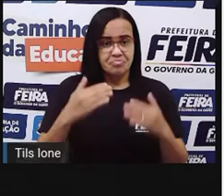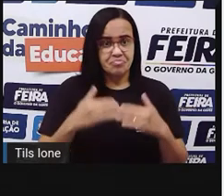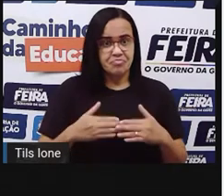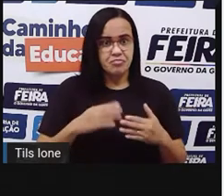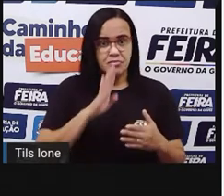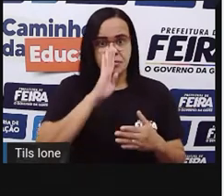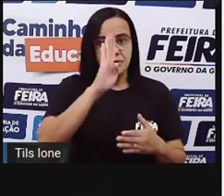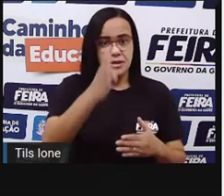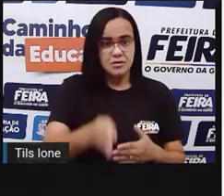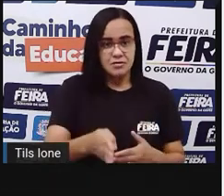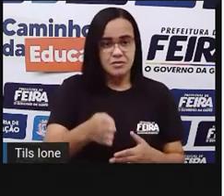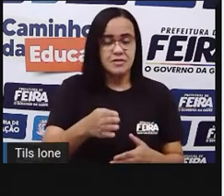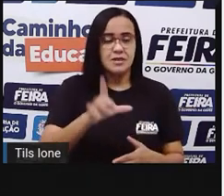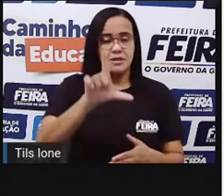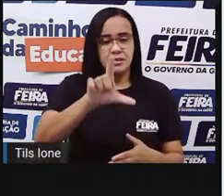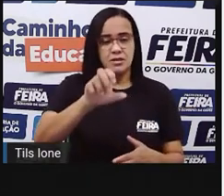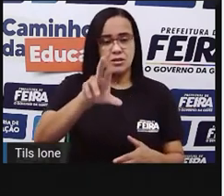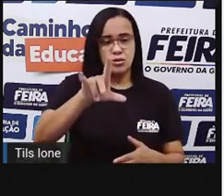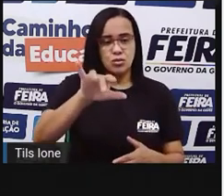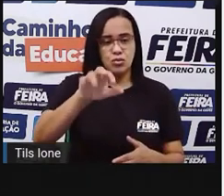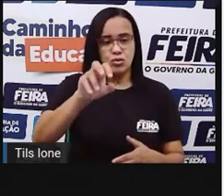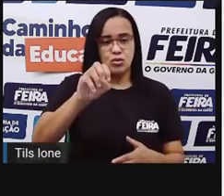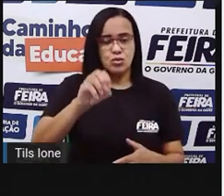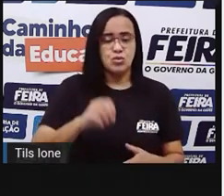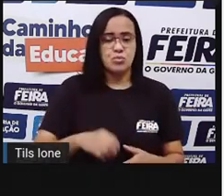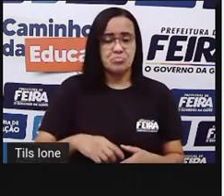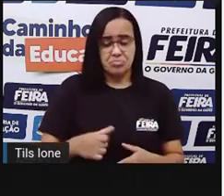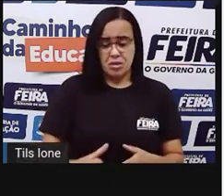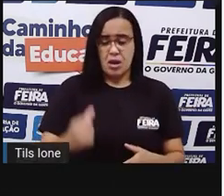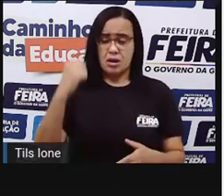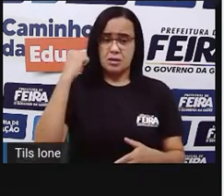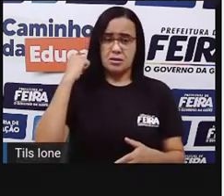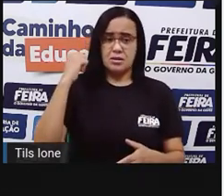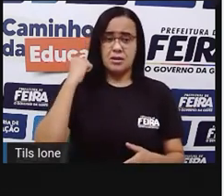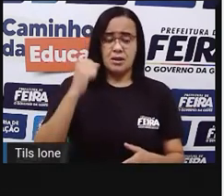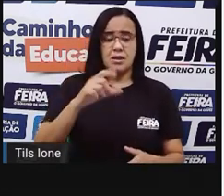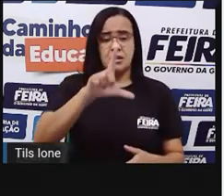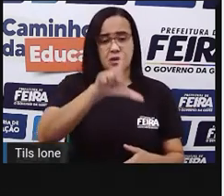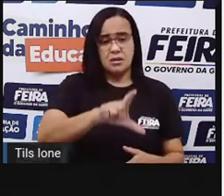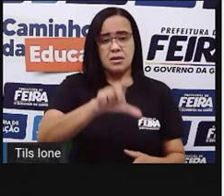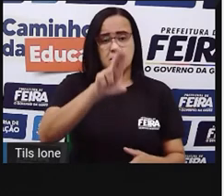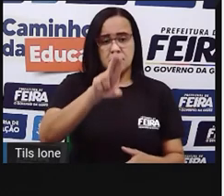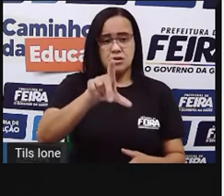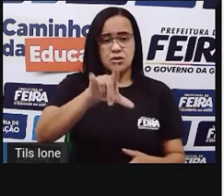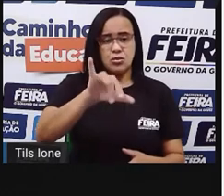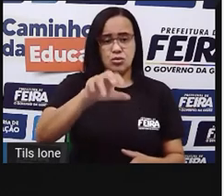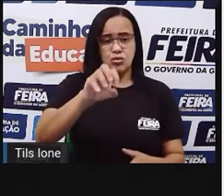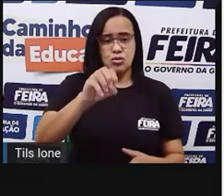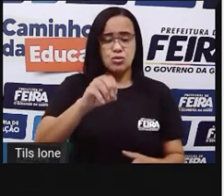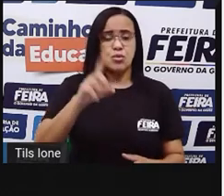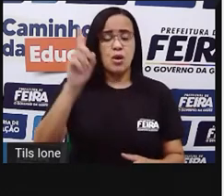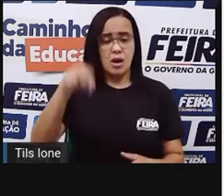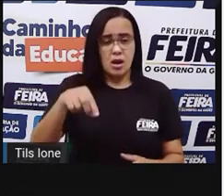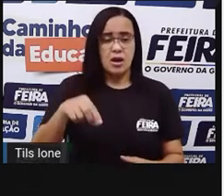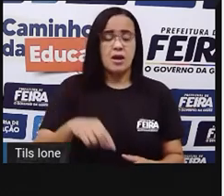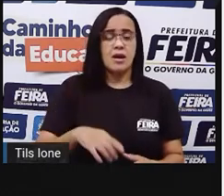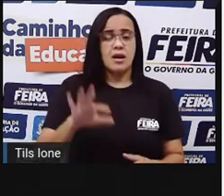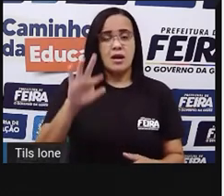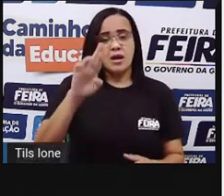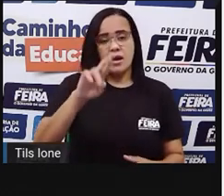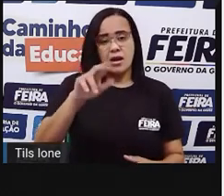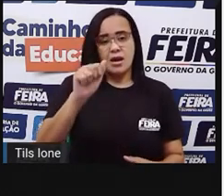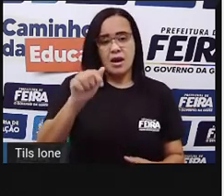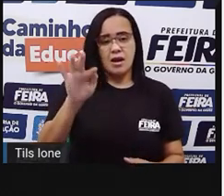é, ó, Fabrício. Quem está atrás de Lúcio? Rafael. Aqui agora, ó, quem está